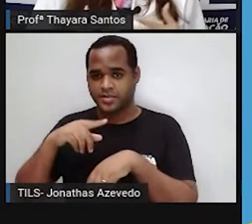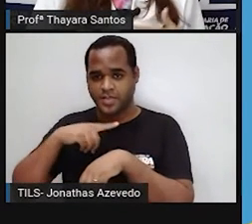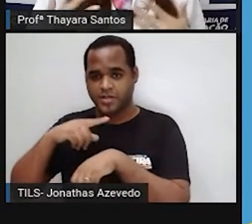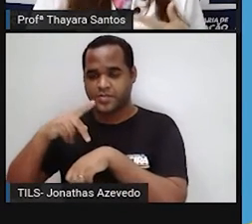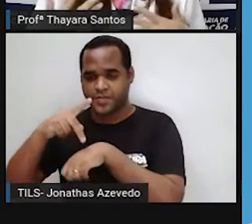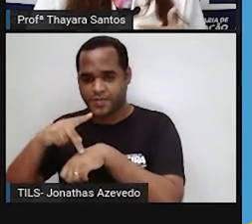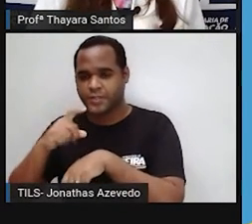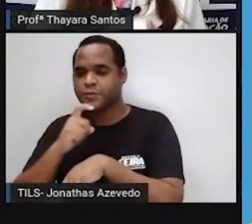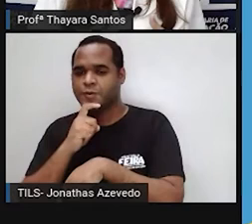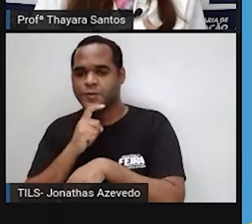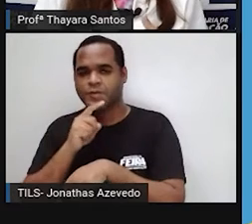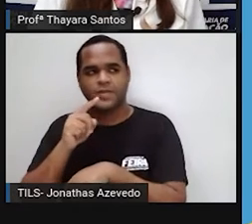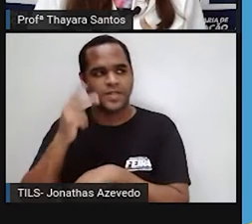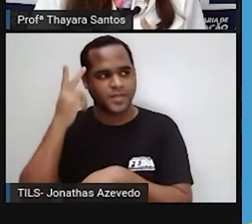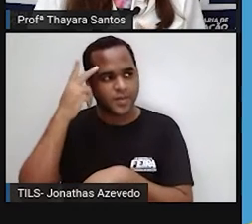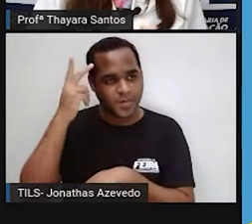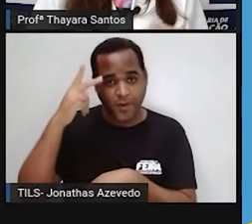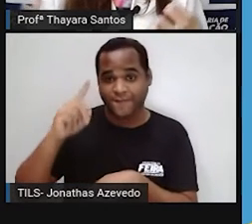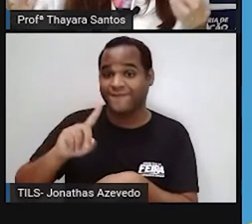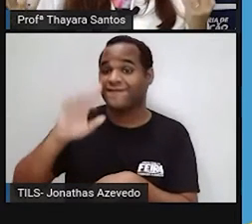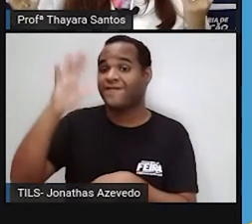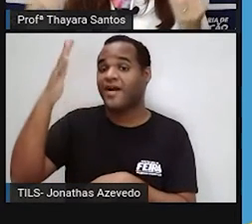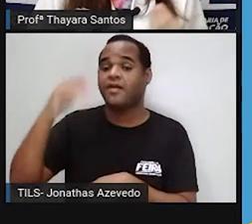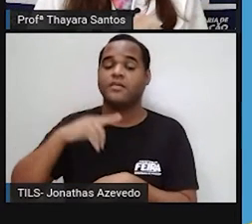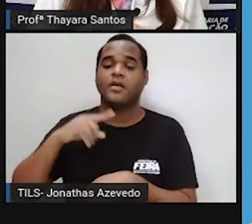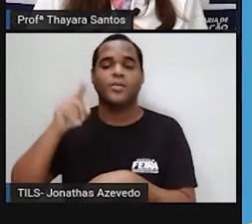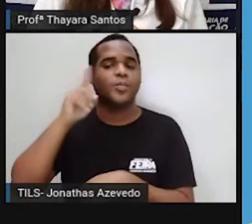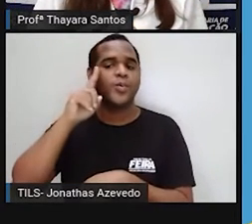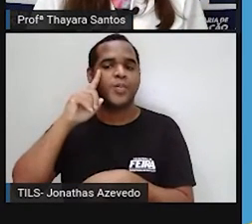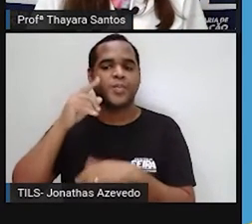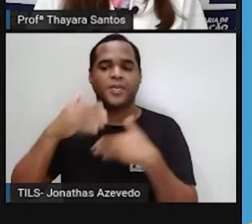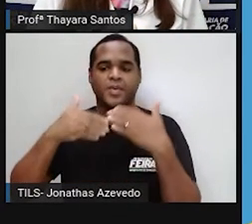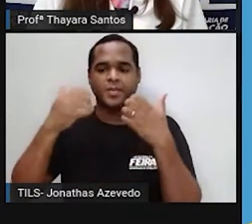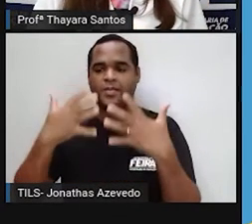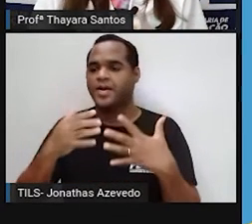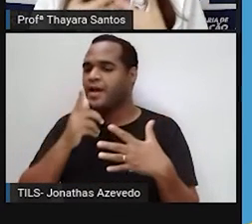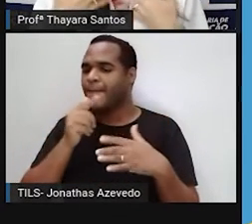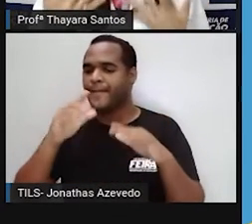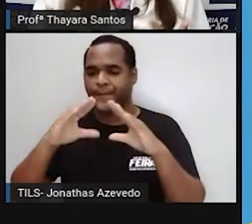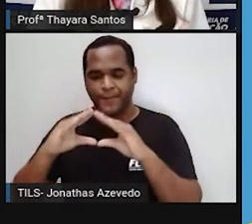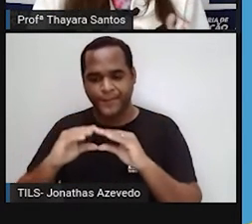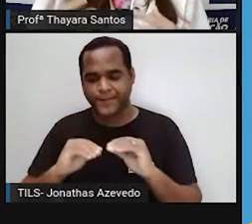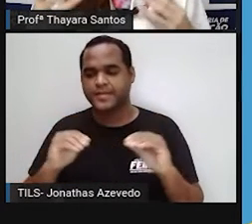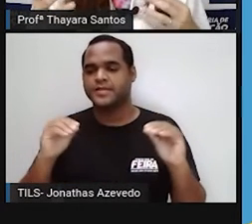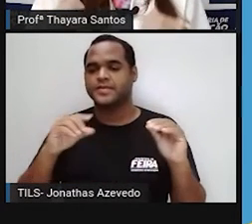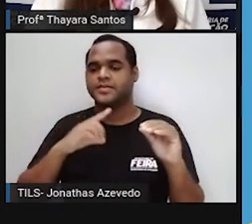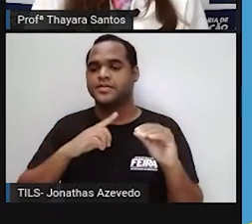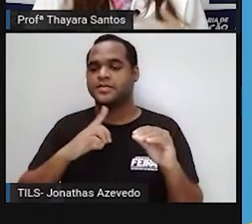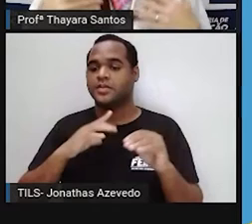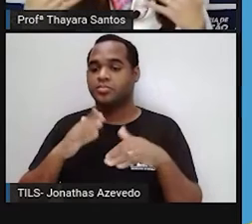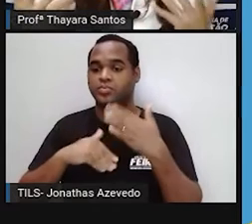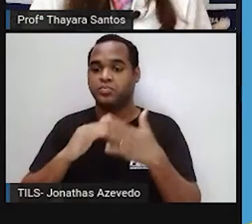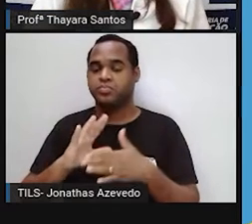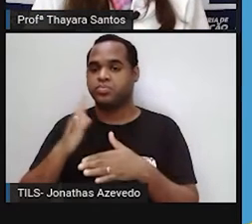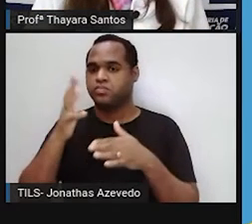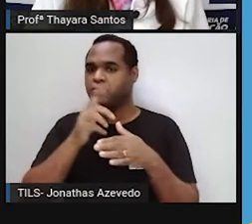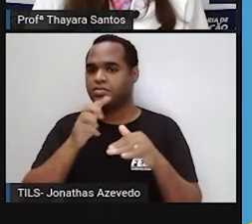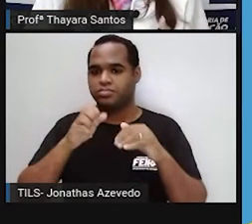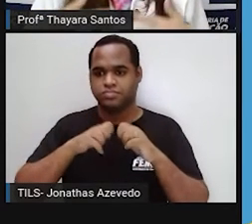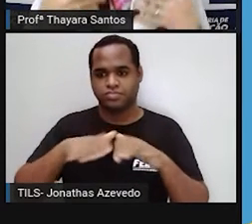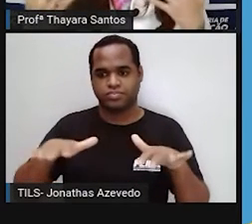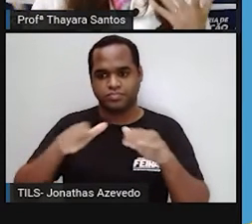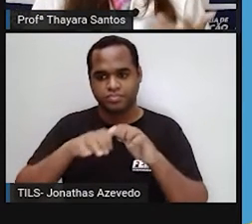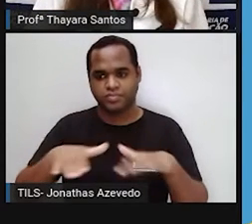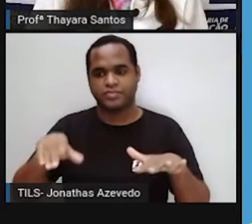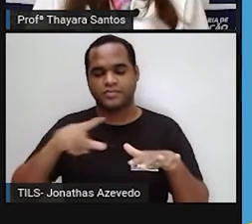reais. E é isso que vem acontecendo nos últimos tempos. Essas geleiras estão derretendo, o nível do mar está aumentando, o mar está avançando sobre as cidades.